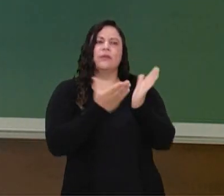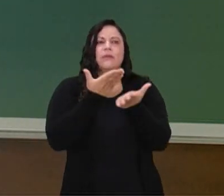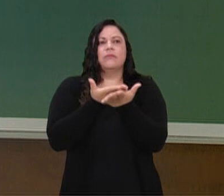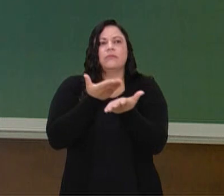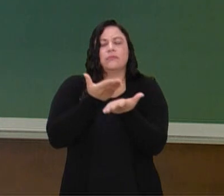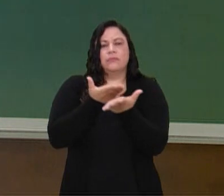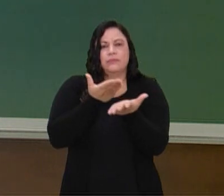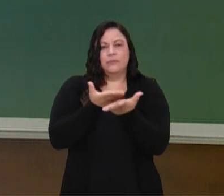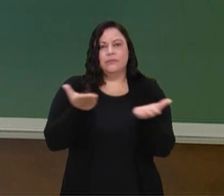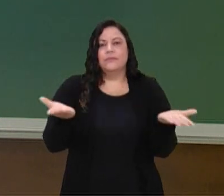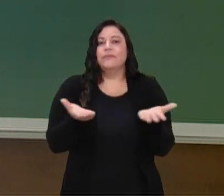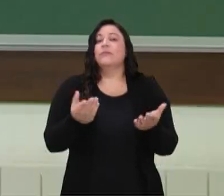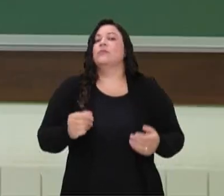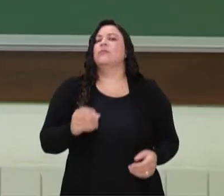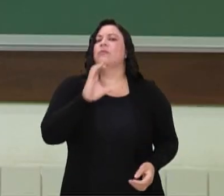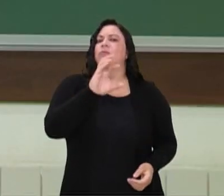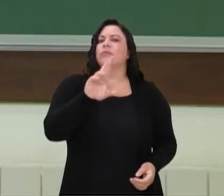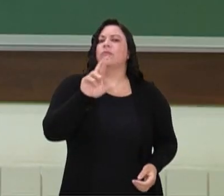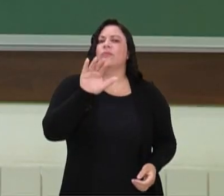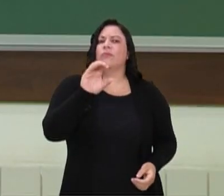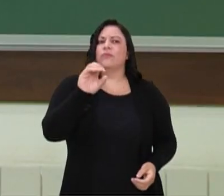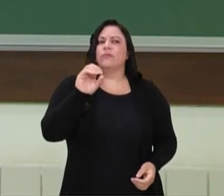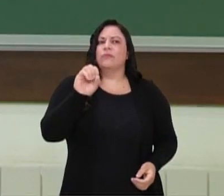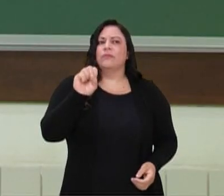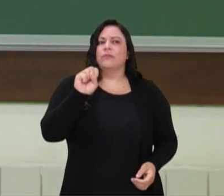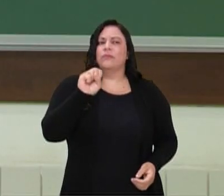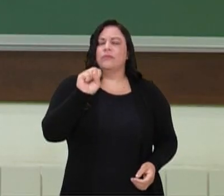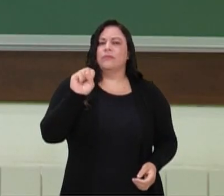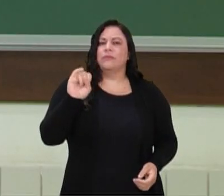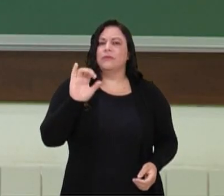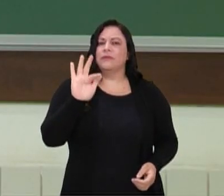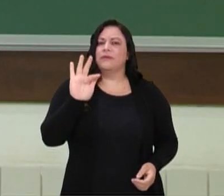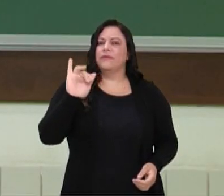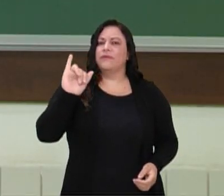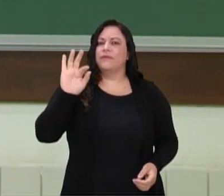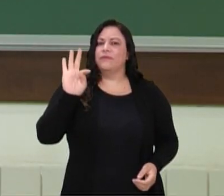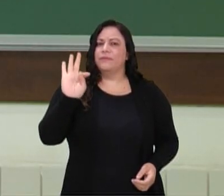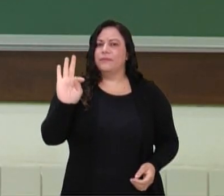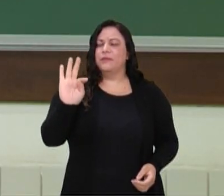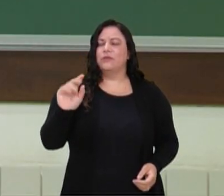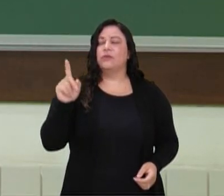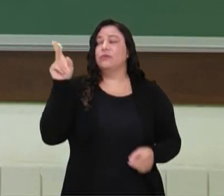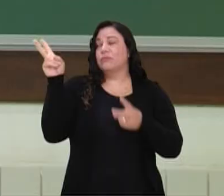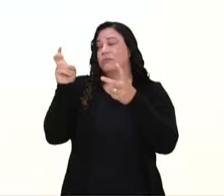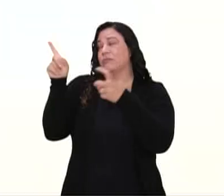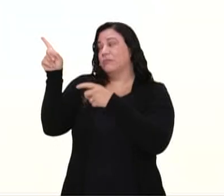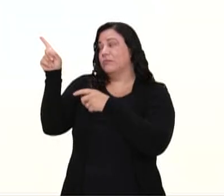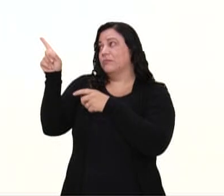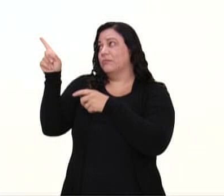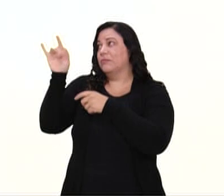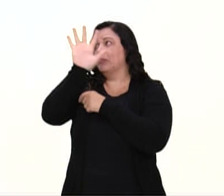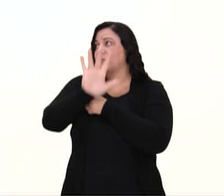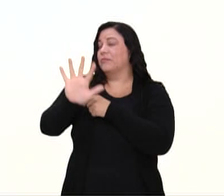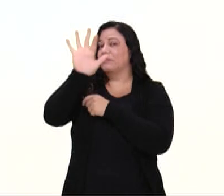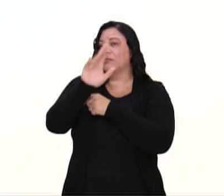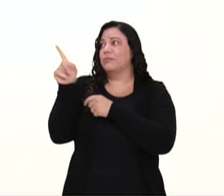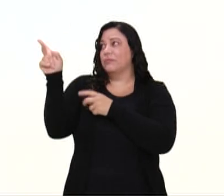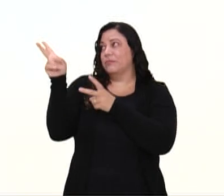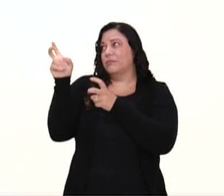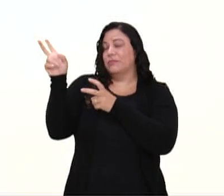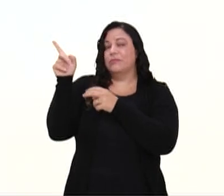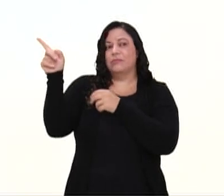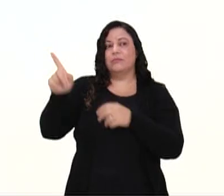eu trouxe o crossfit. E aqui, gente, eu trago a imagem de dois boxes